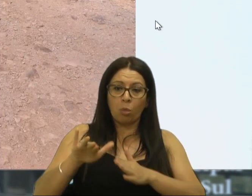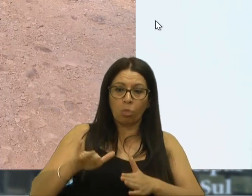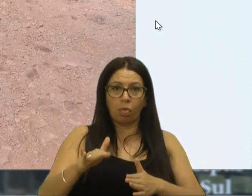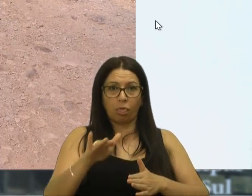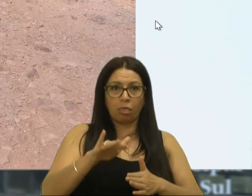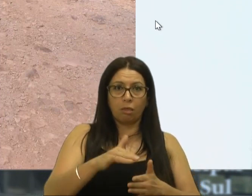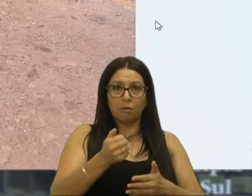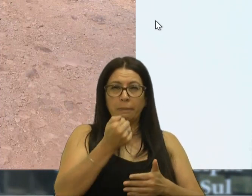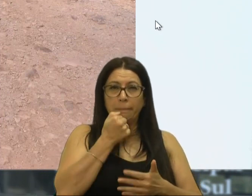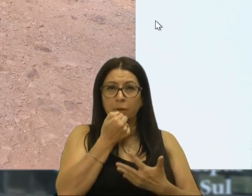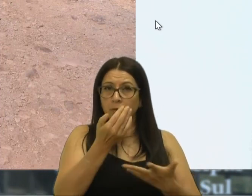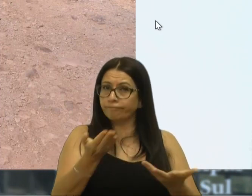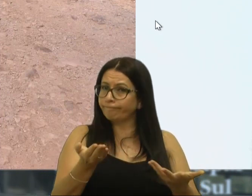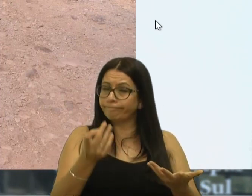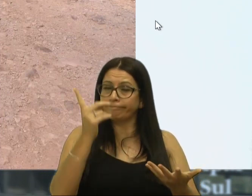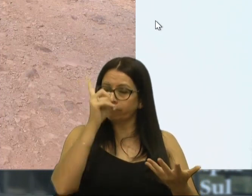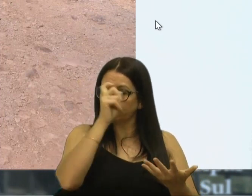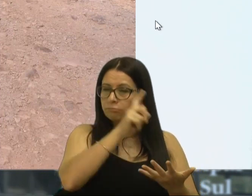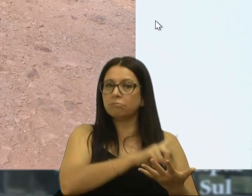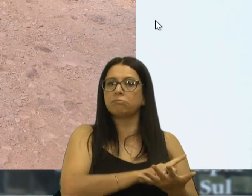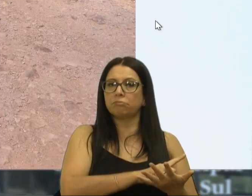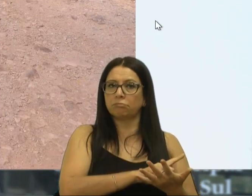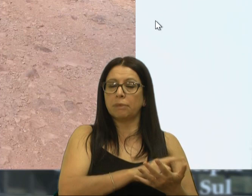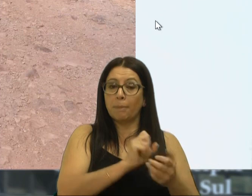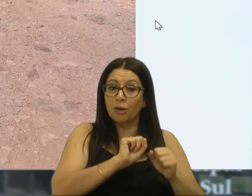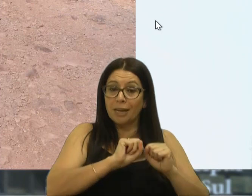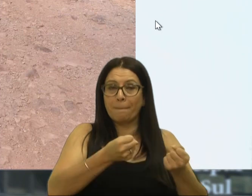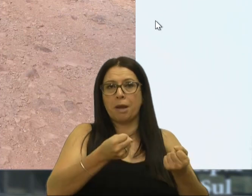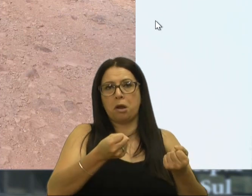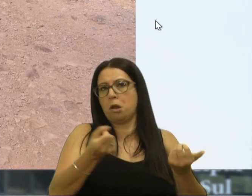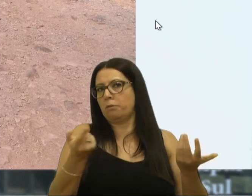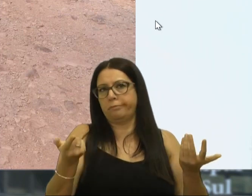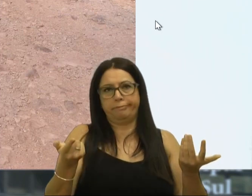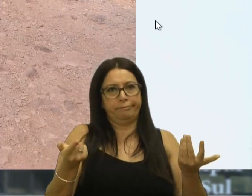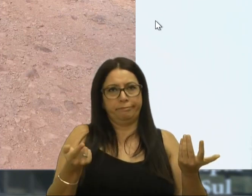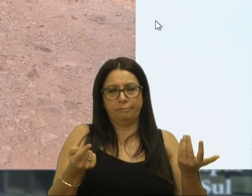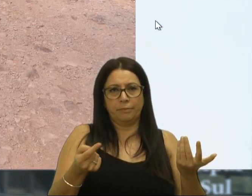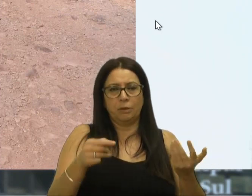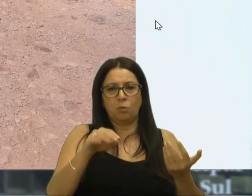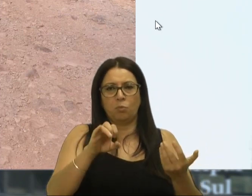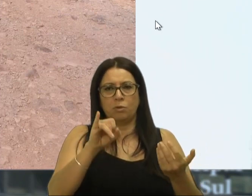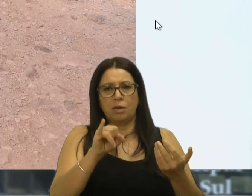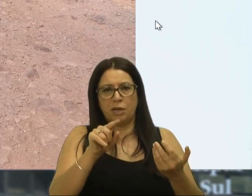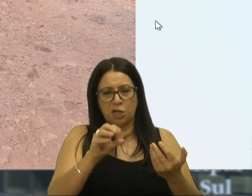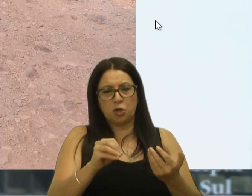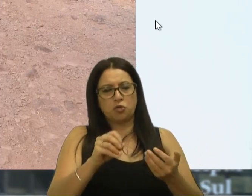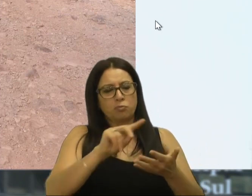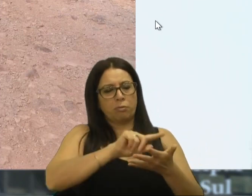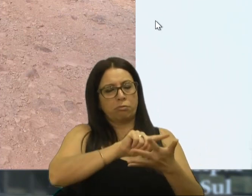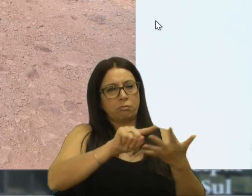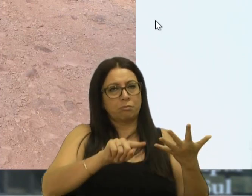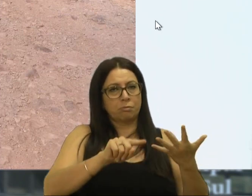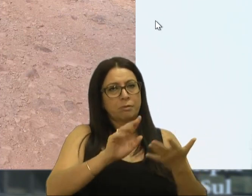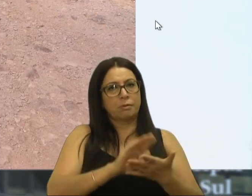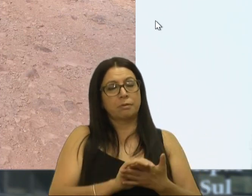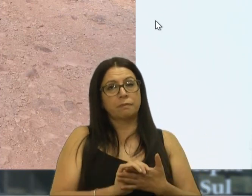e pedras, ele tem uma dificuldade tremenda e pode quebrar lá uma ponta de eixo, pode, enfim, mas tem uma série de,